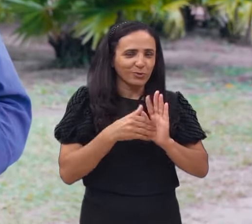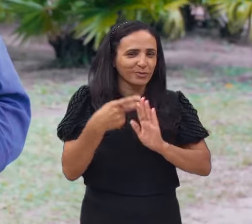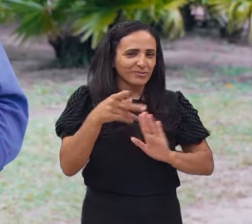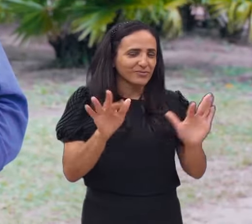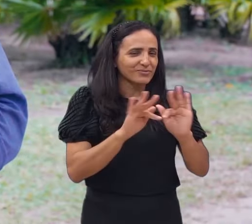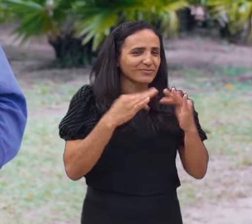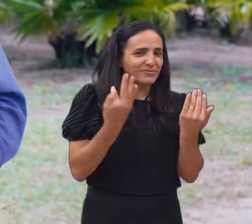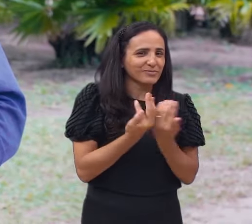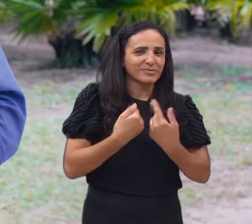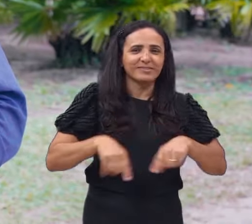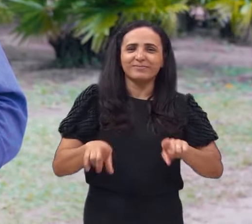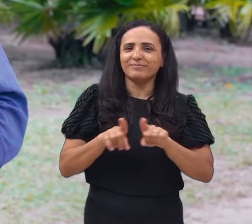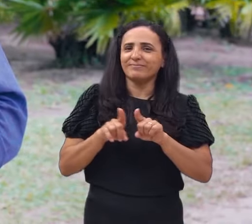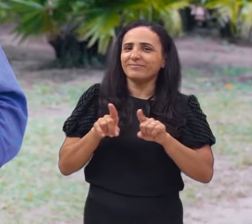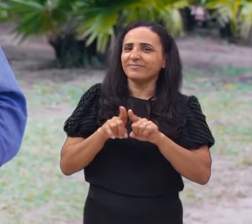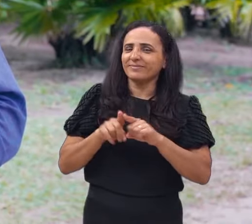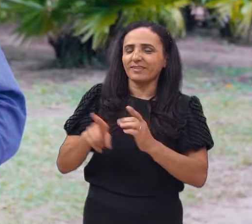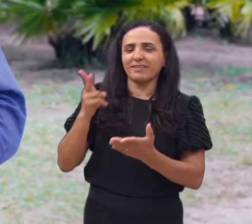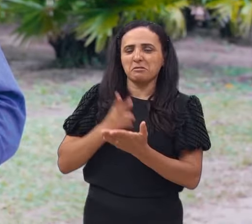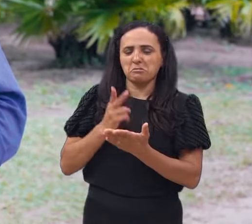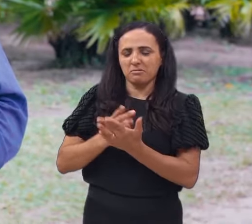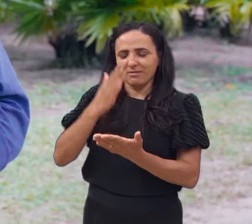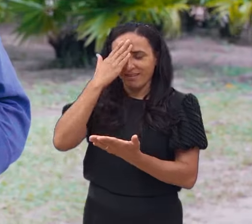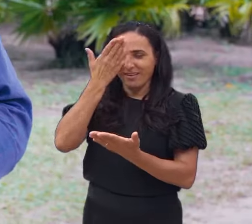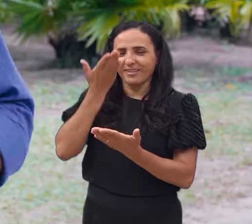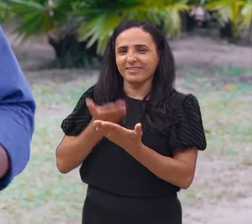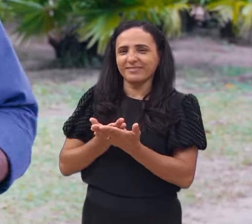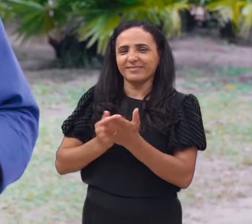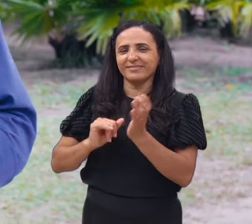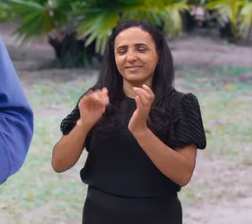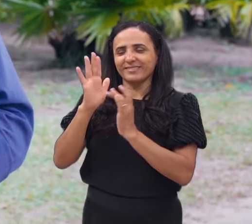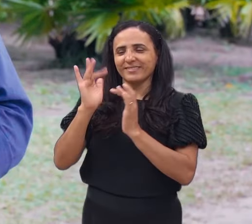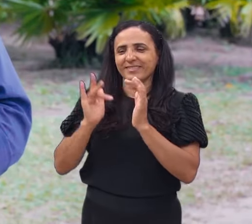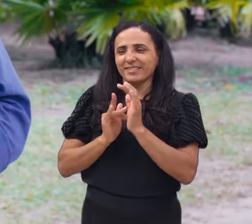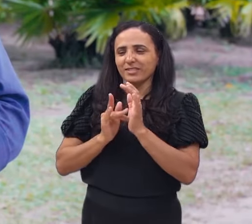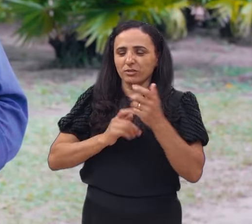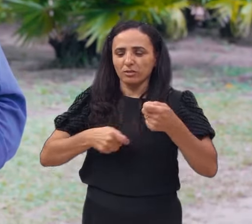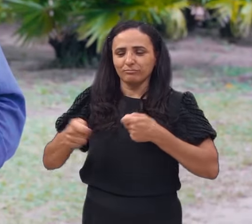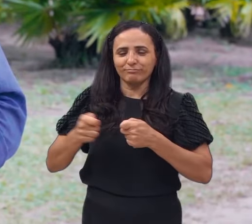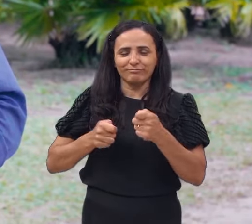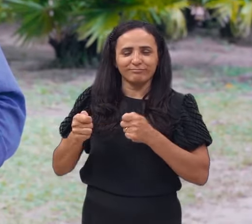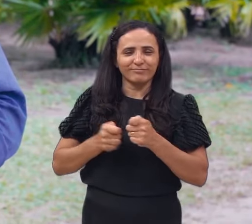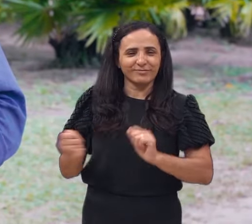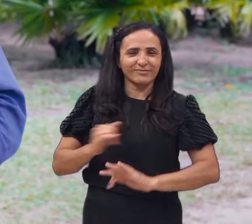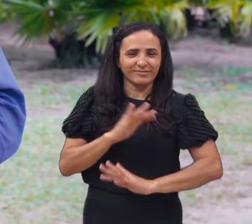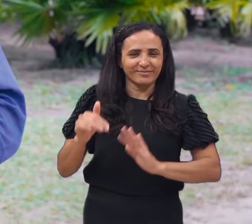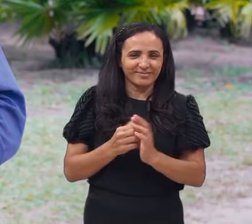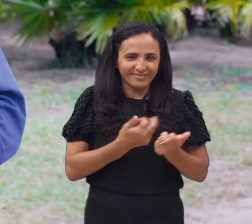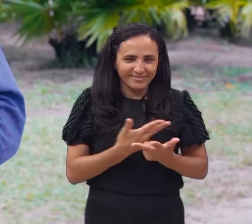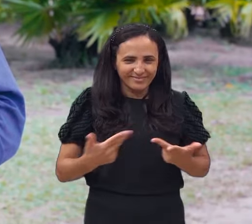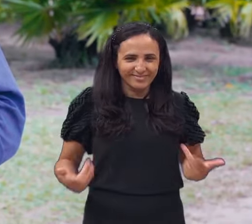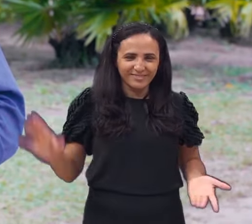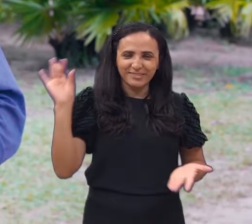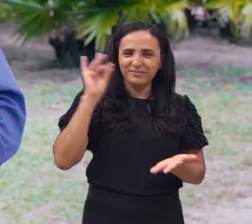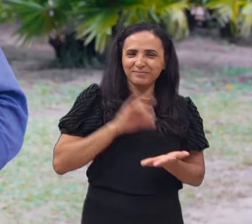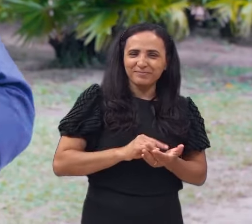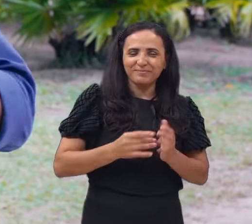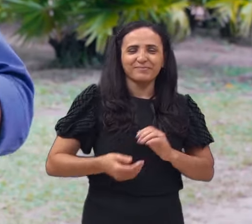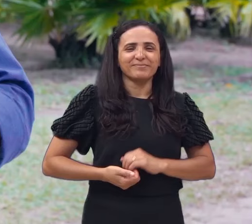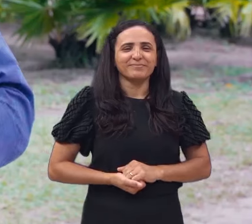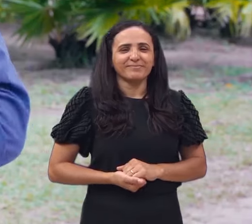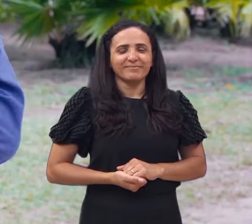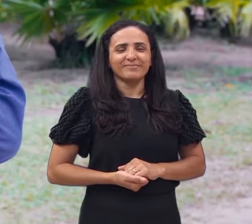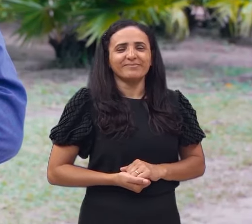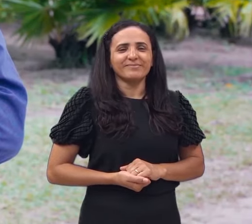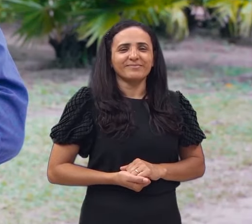toda a sua família, e, claro, sempre na convicção que o Senhor Jesus está no controle de todas as coisas. Na verdade, uma